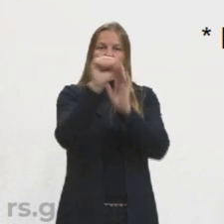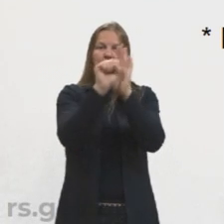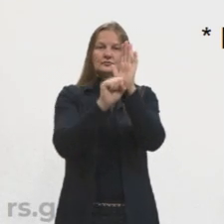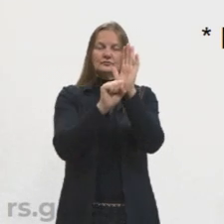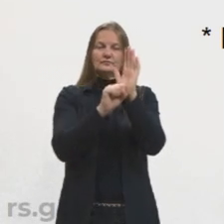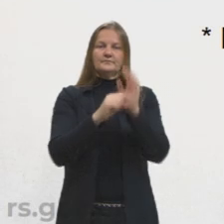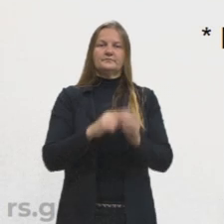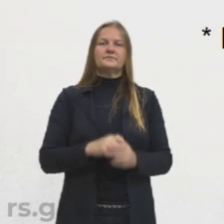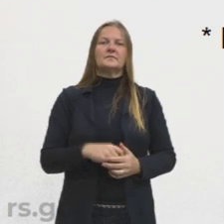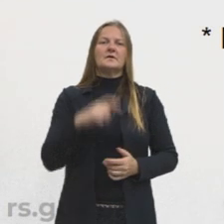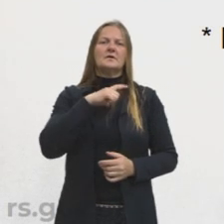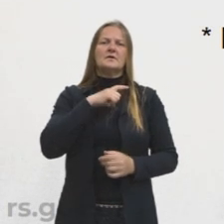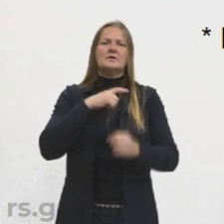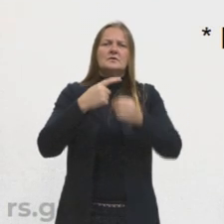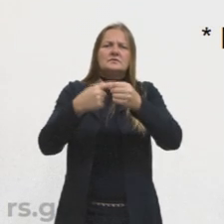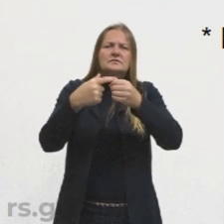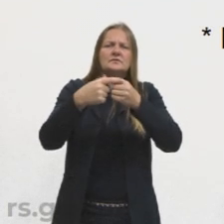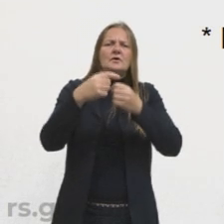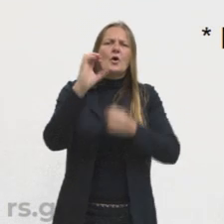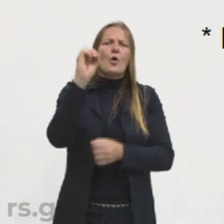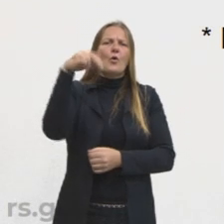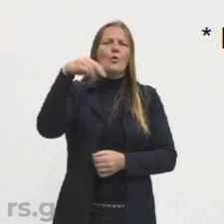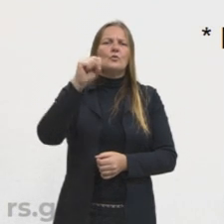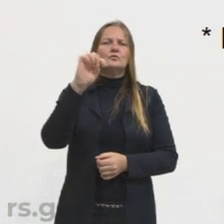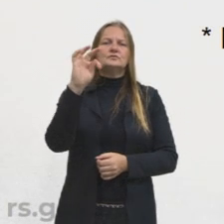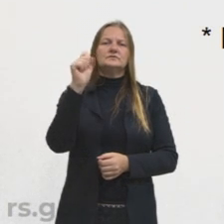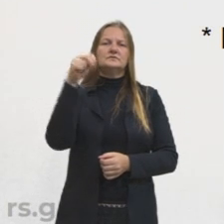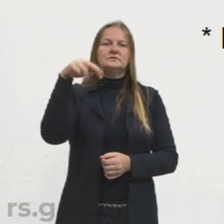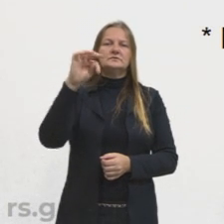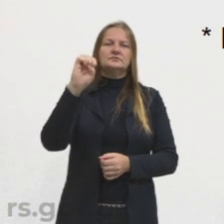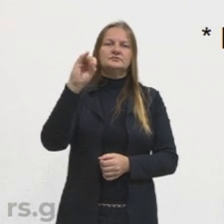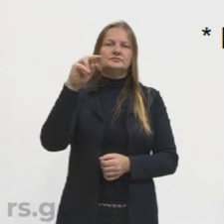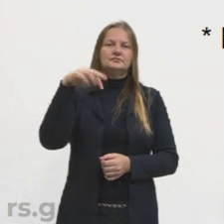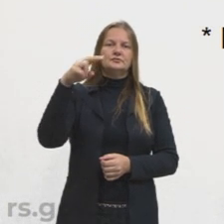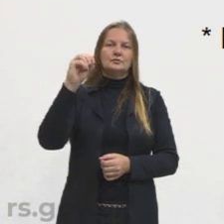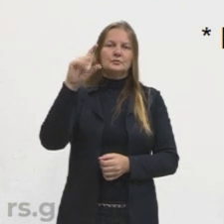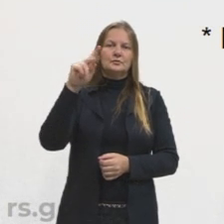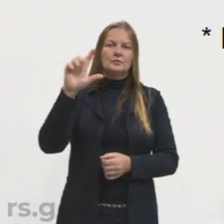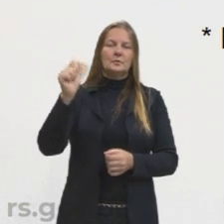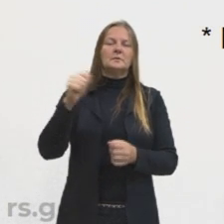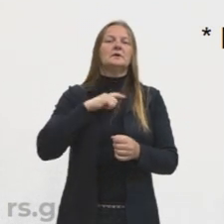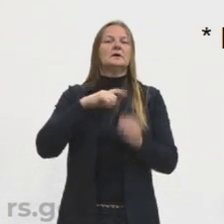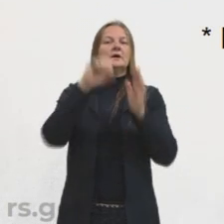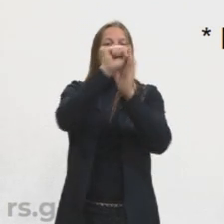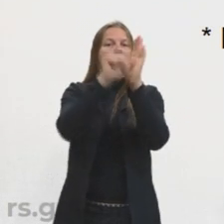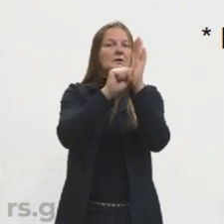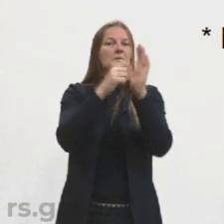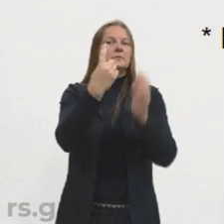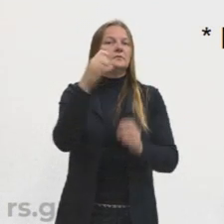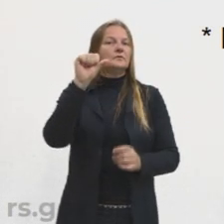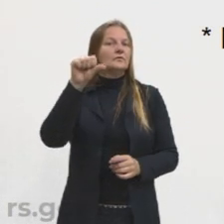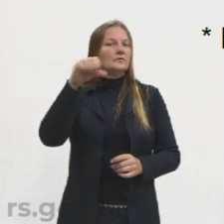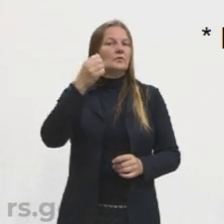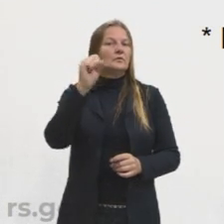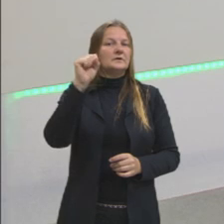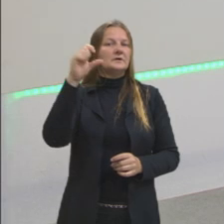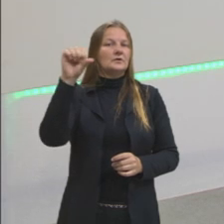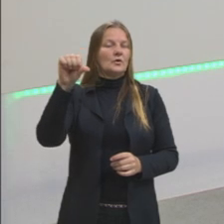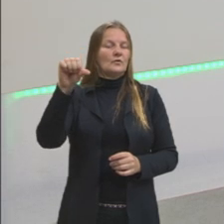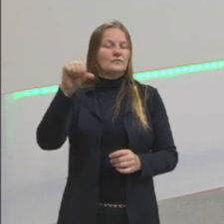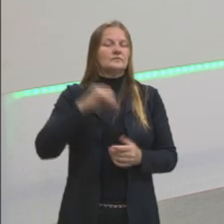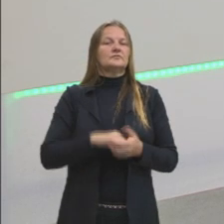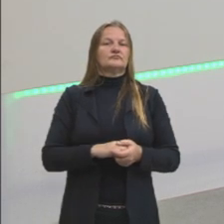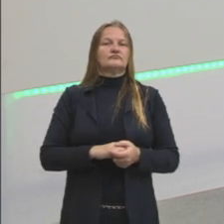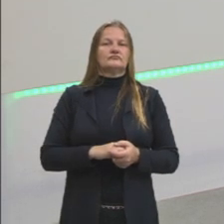Constantinopla, até aqui a Revolução Francesa, 1789. Mais ou menos esse período que